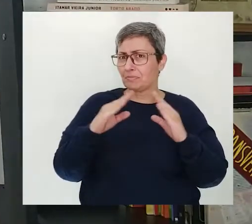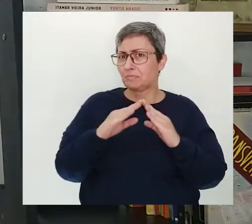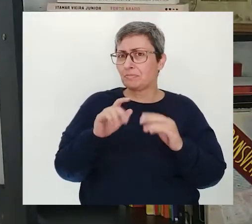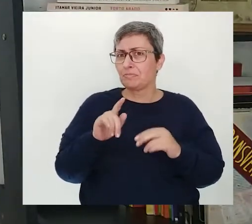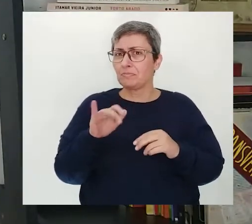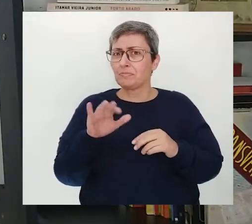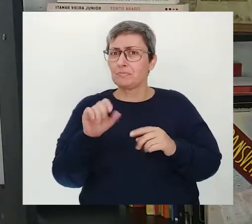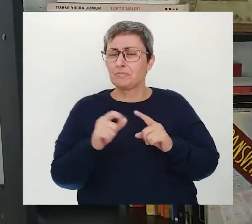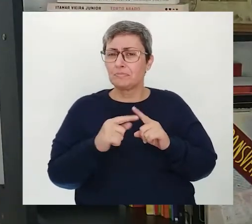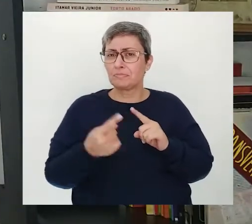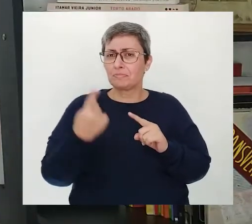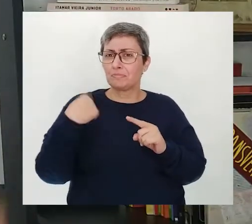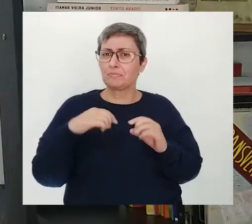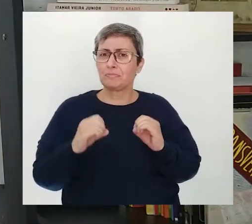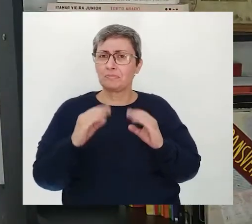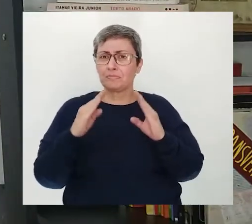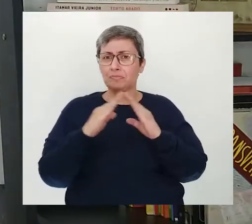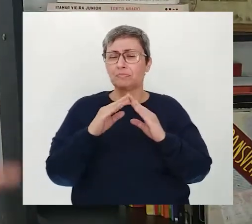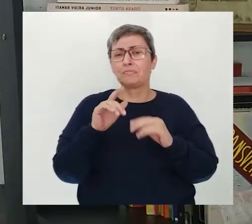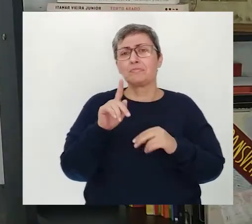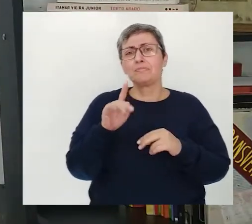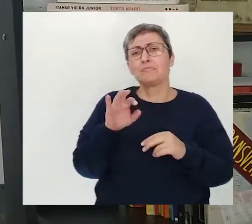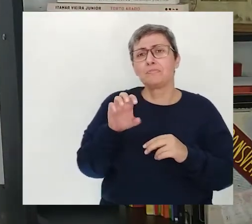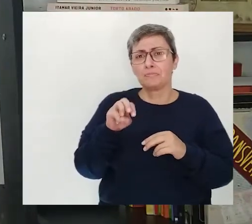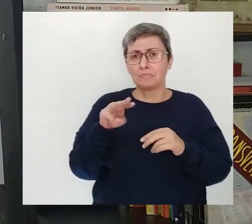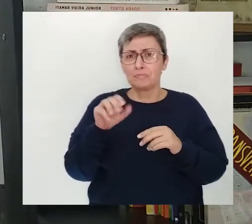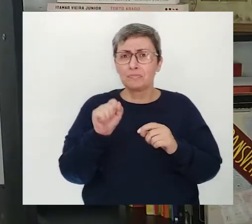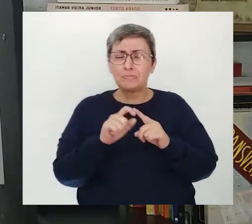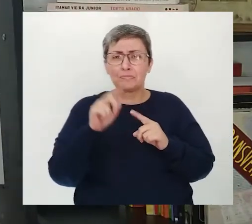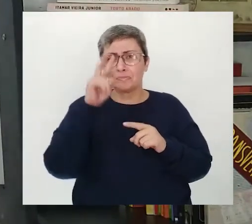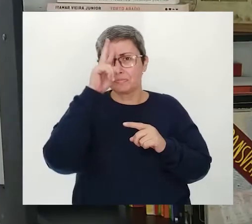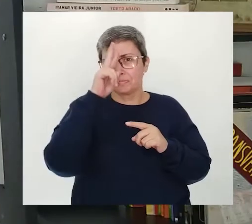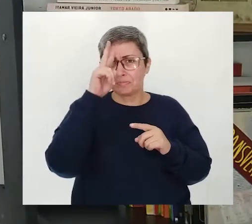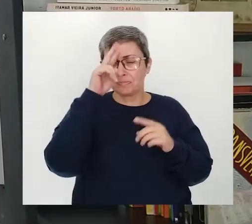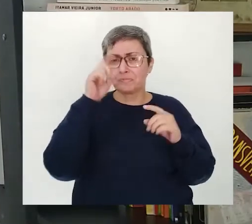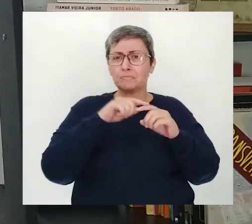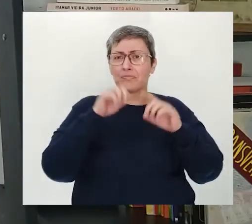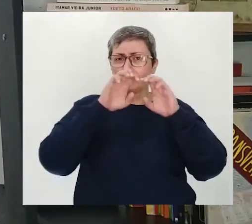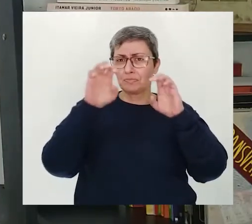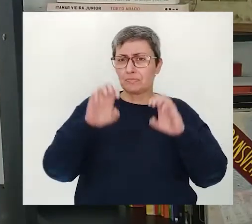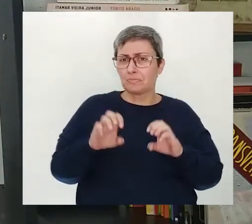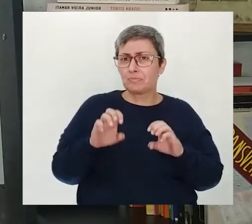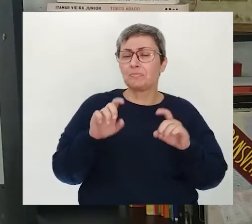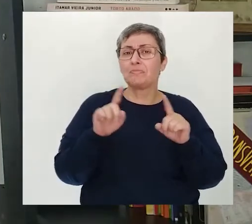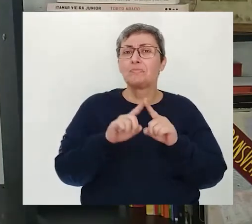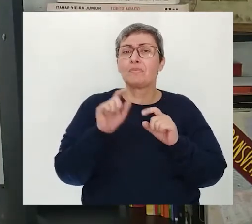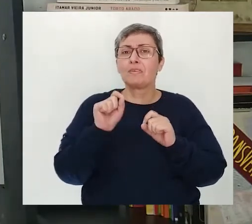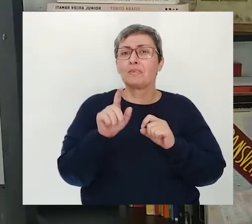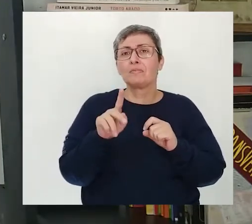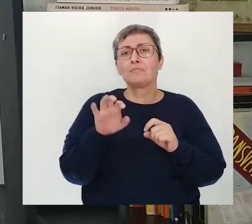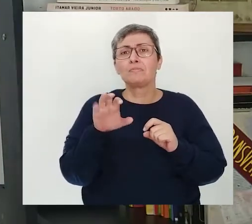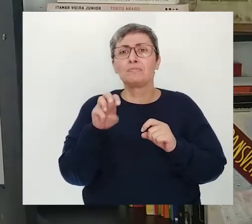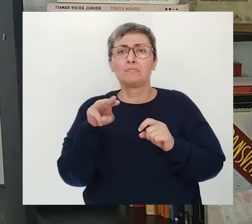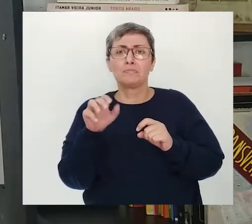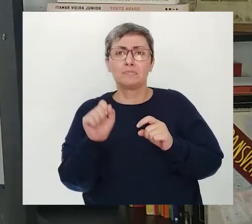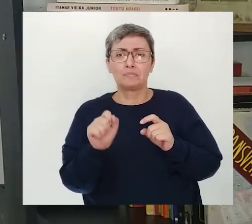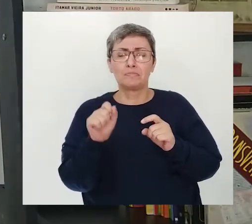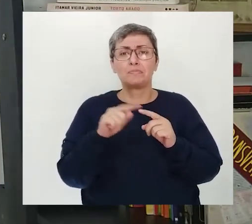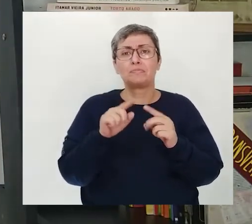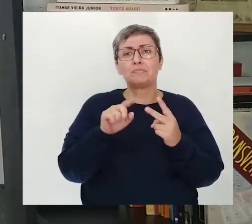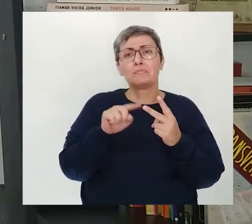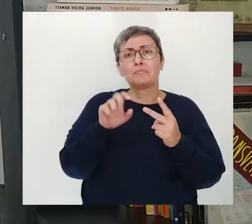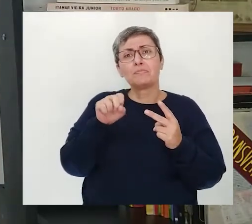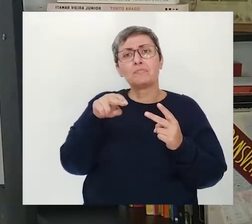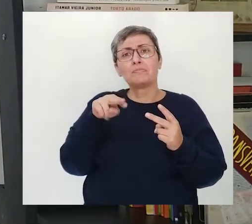Adriano, do programa anterior, o que é um poema. Vocês se lembram? Ele colocou estrutura, né? O poema, como o